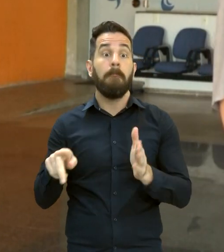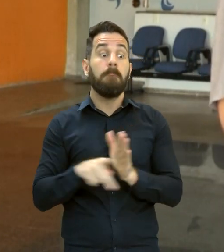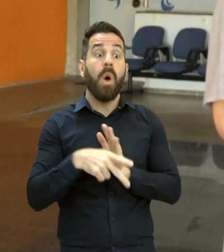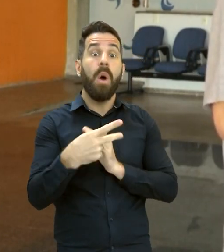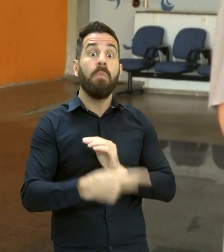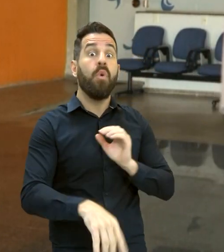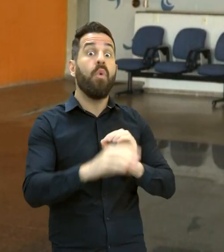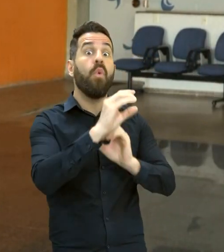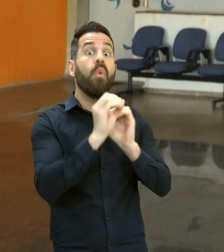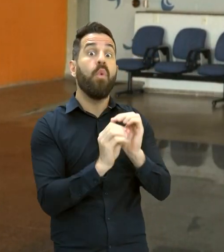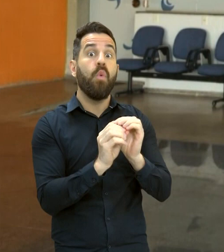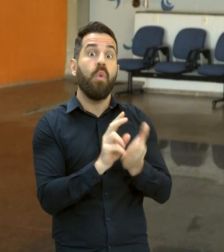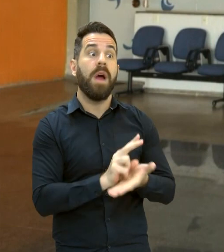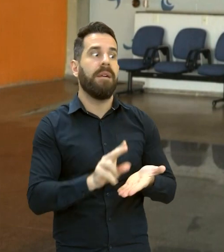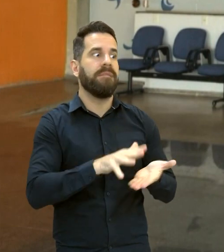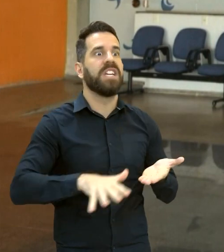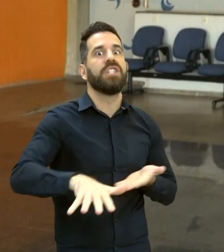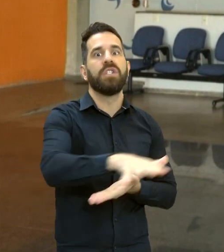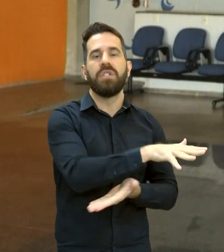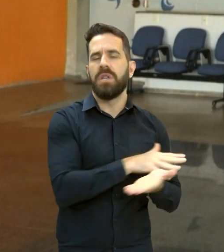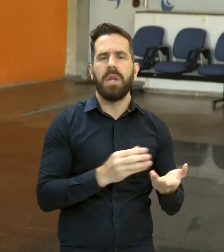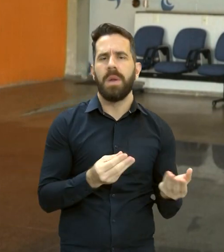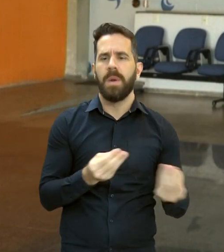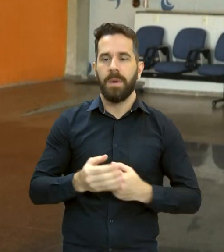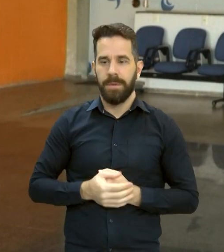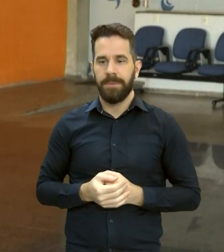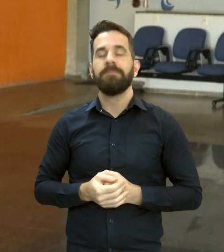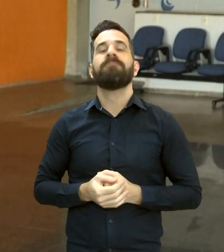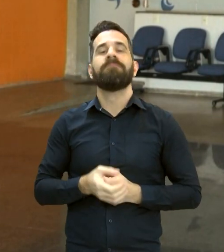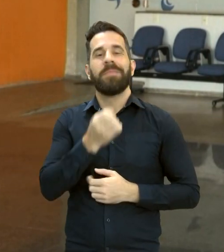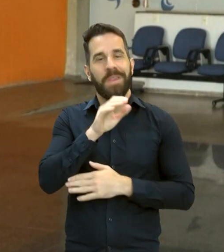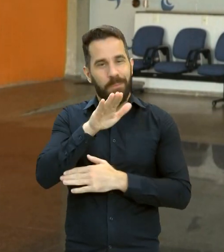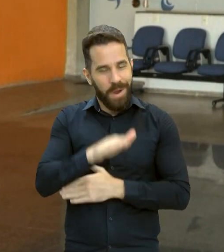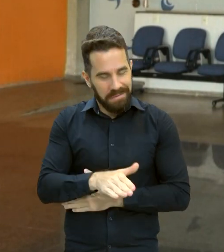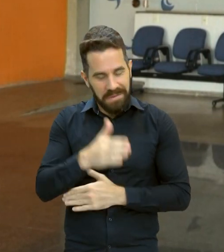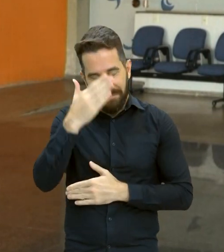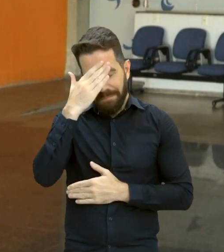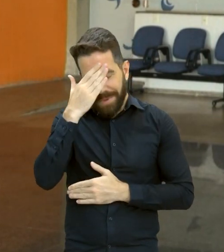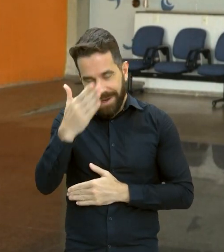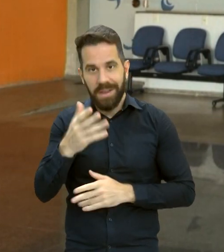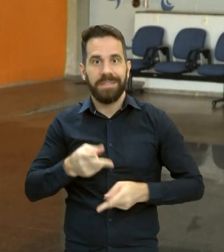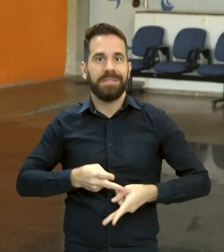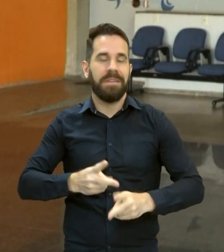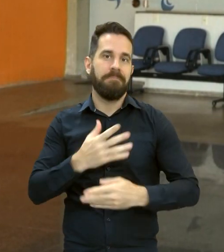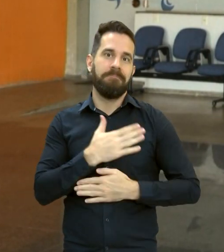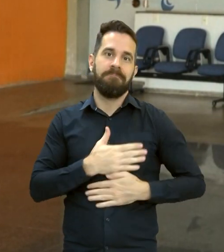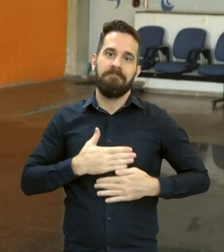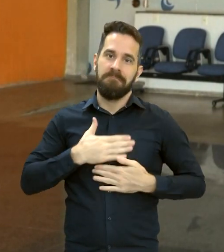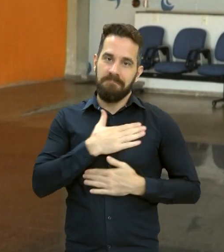universidade? Boa tarde. Boa tarde, obrigado. Sempre é um prazer aqui estar com o pessoal da TV.